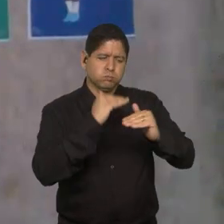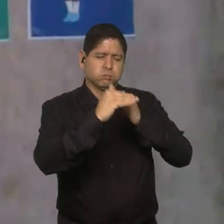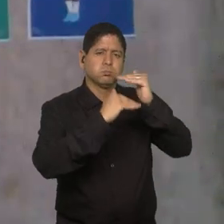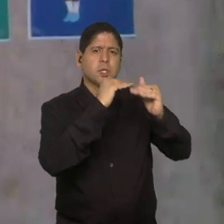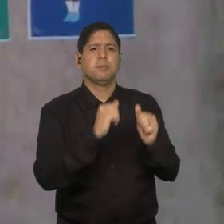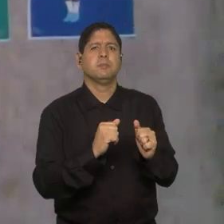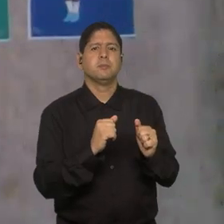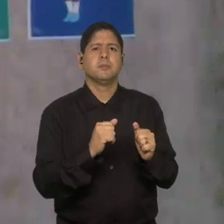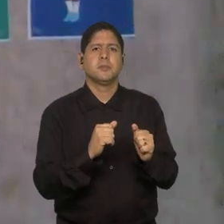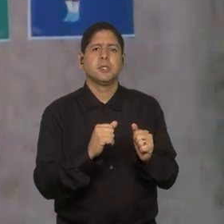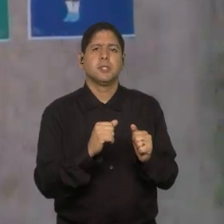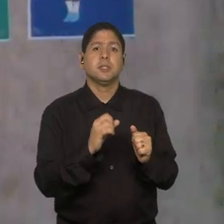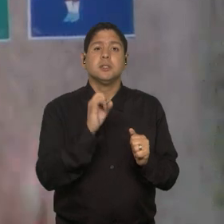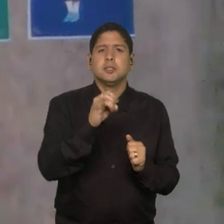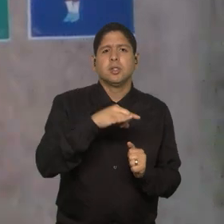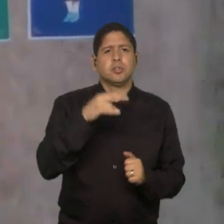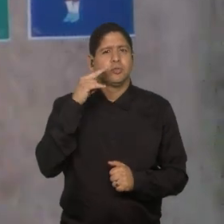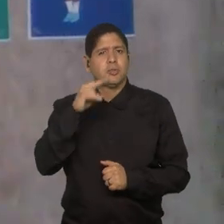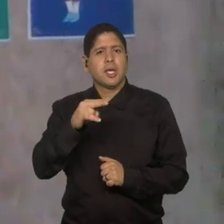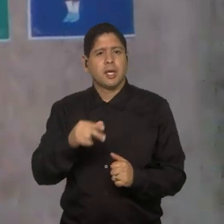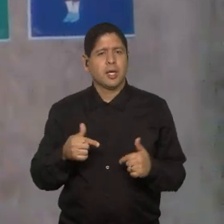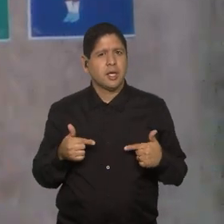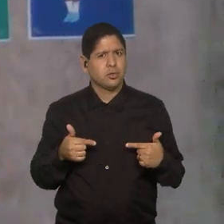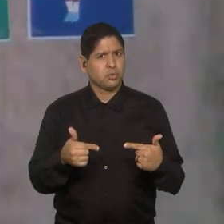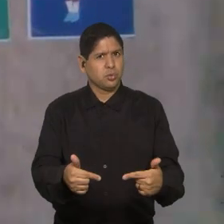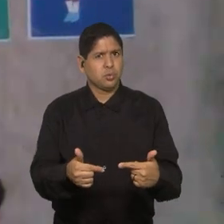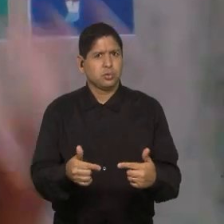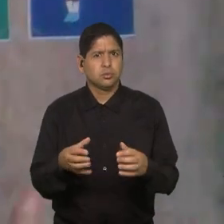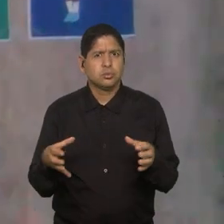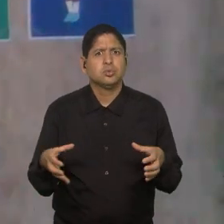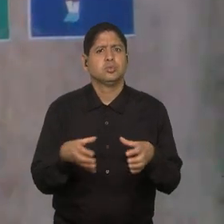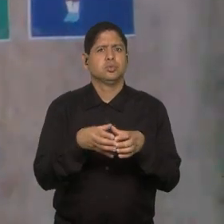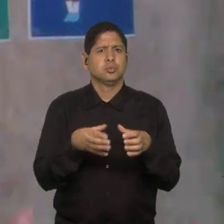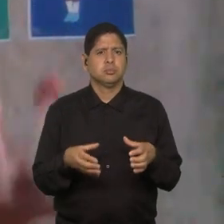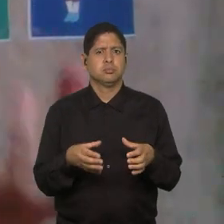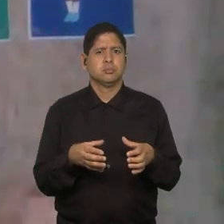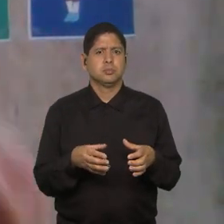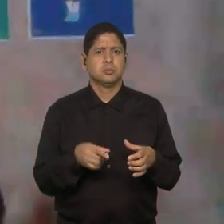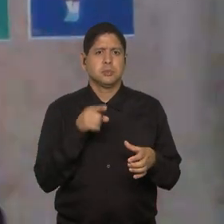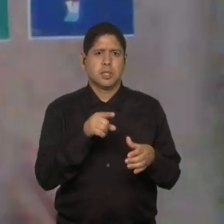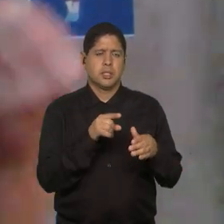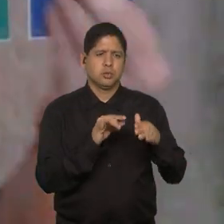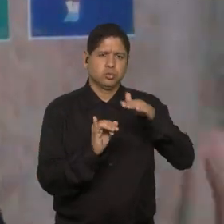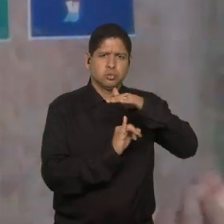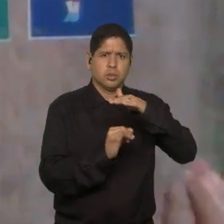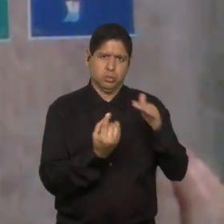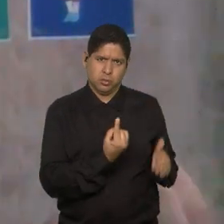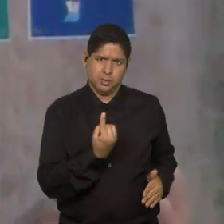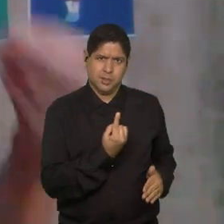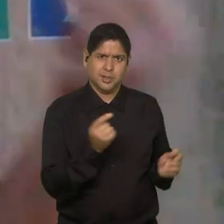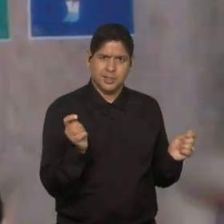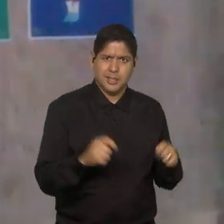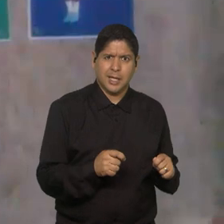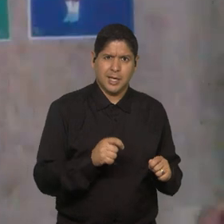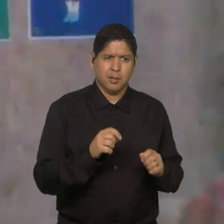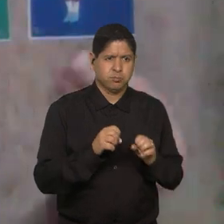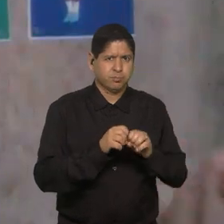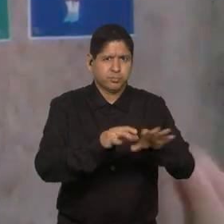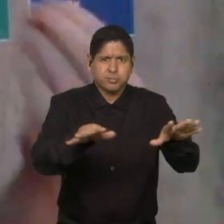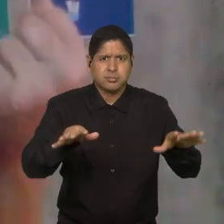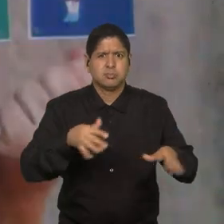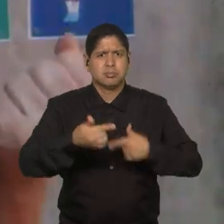mais quando se vê ações conjuntas. Uma entidade sozinha não vai conseguir promover